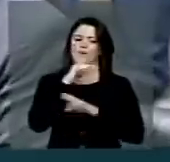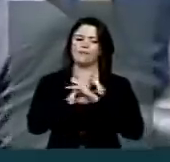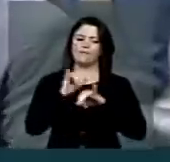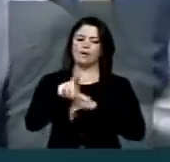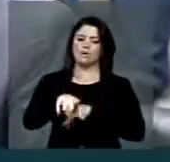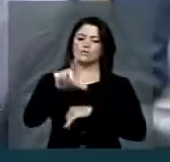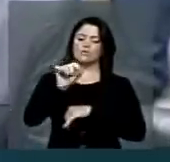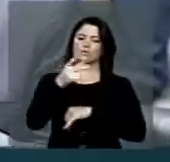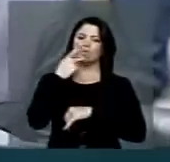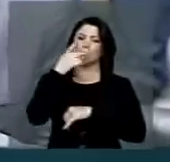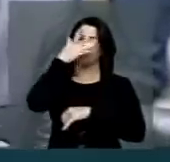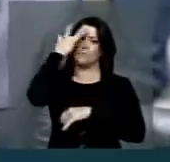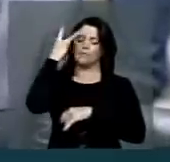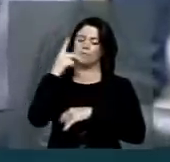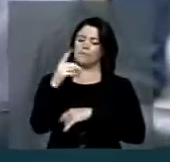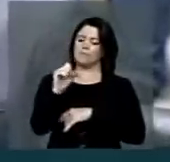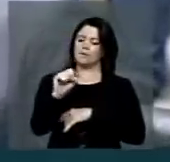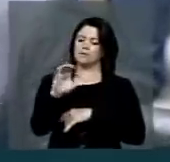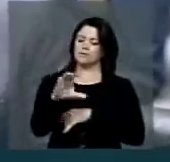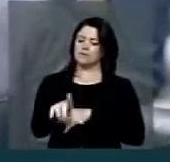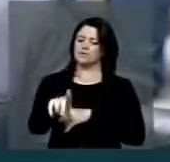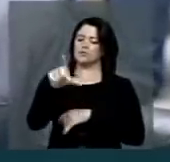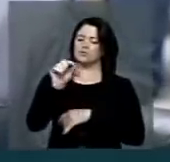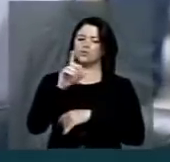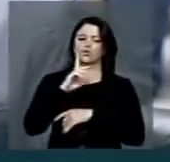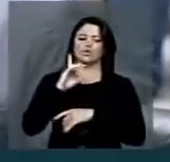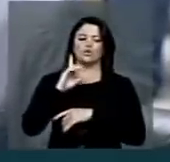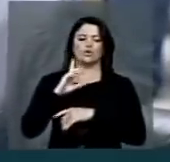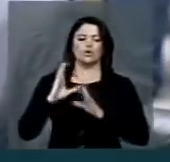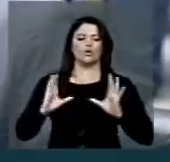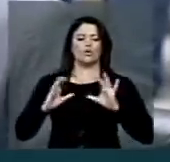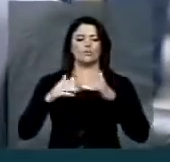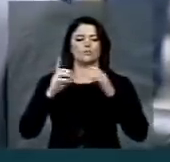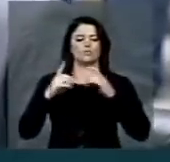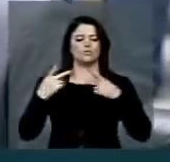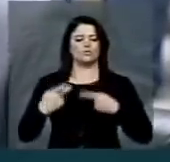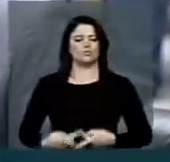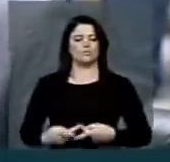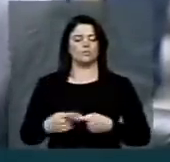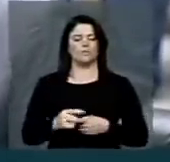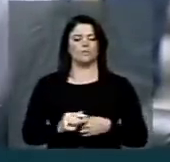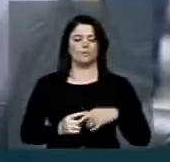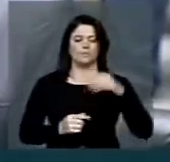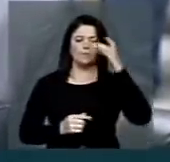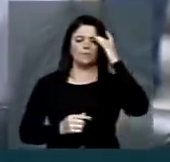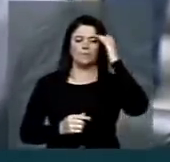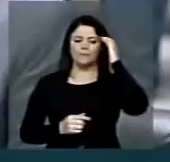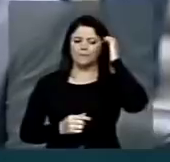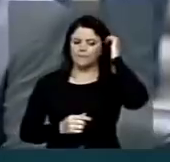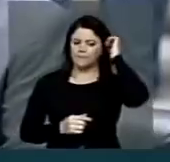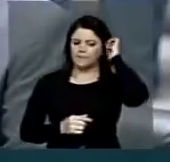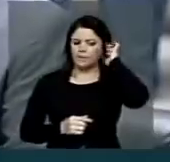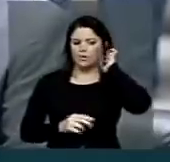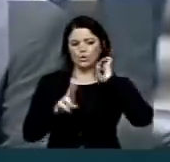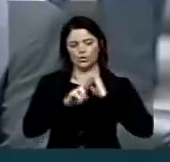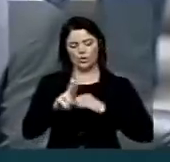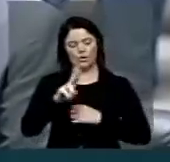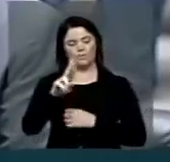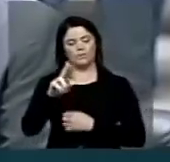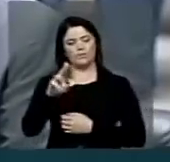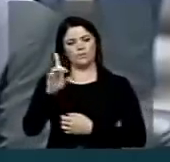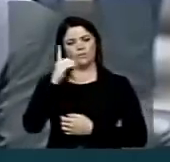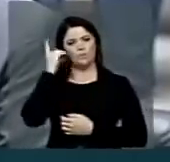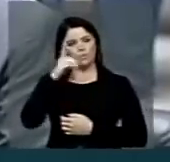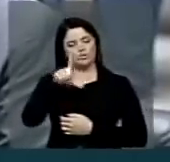escolha do PSC para presidir a comissão, no nome do deputado Pastor Marracos Feliciano,